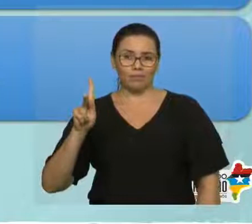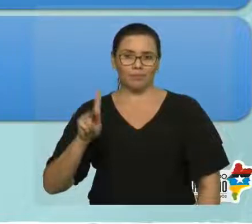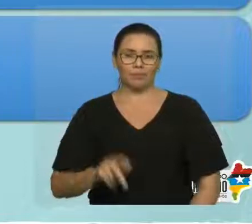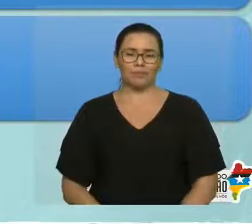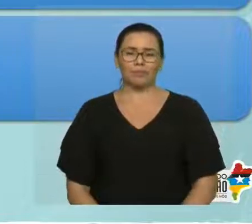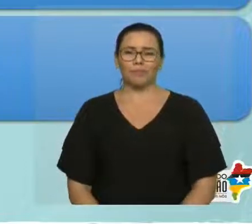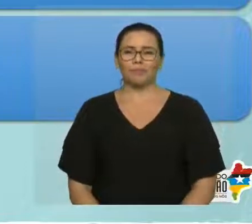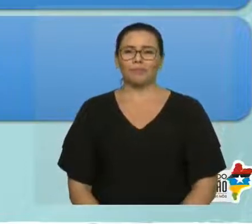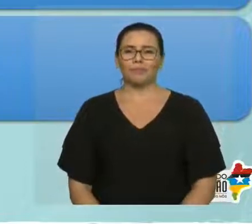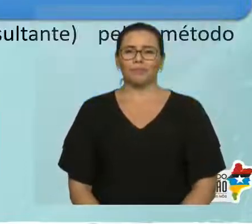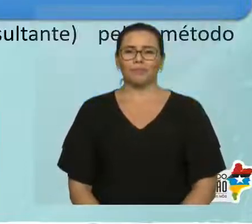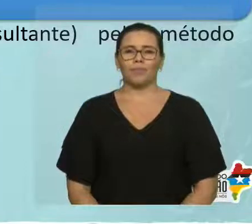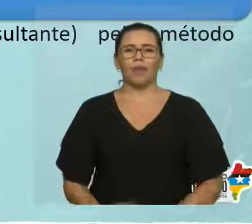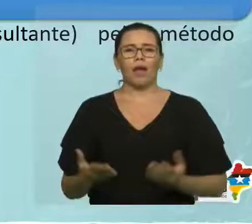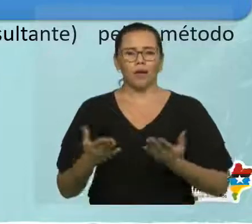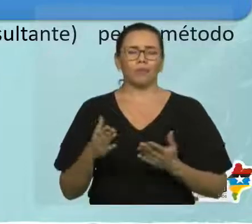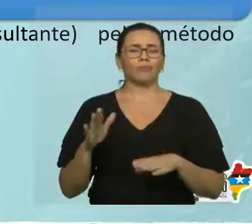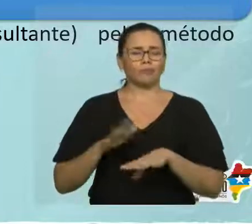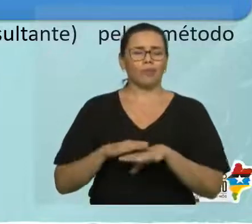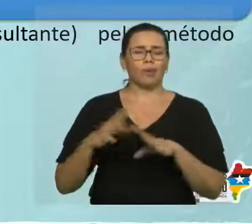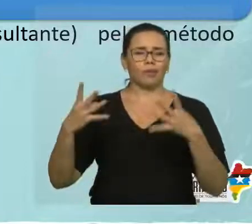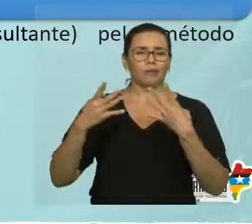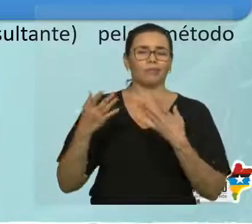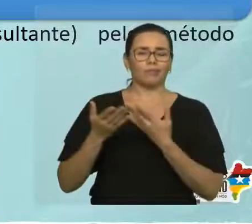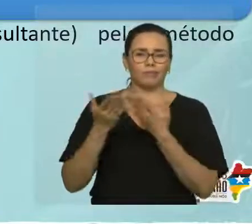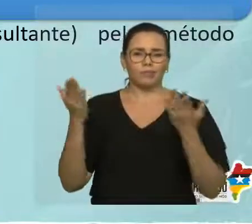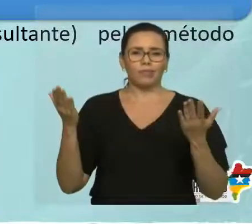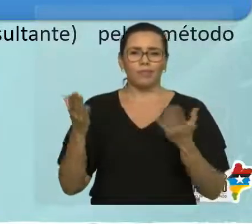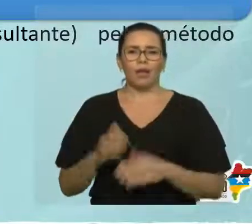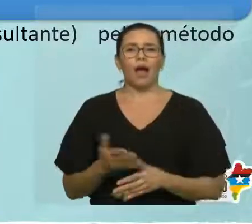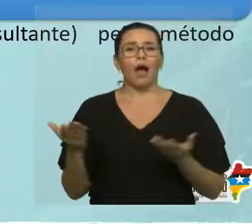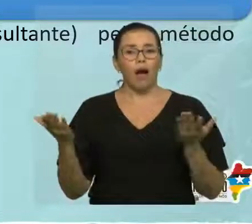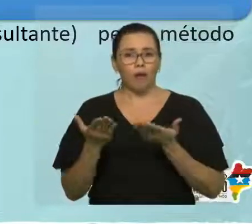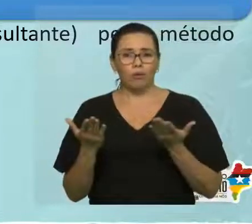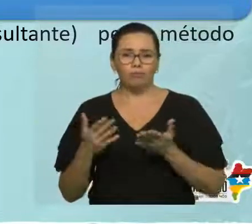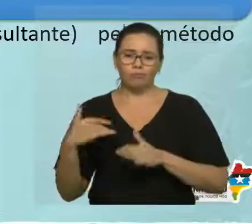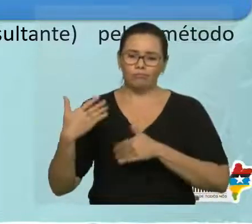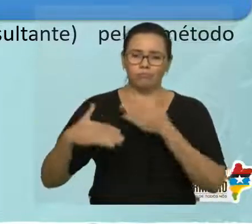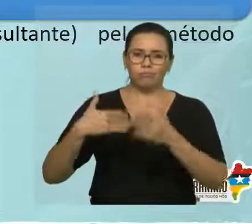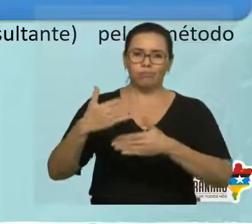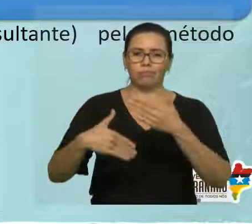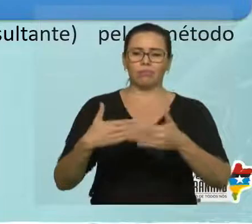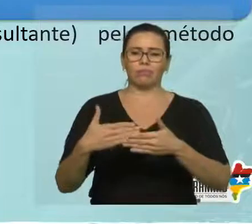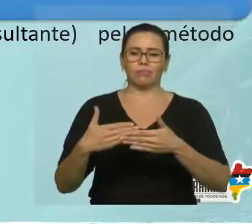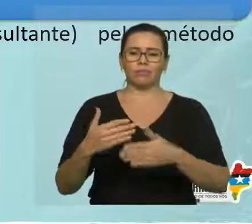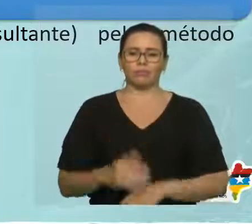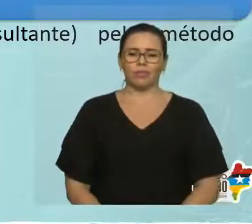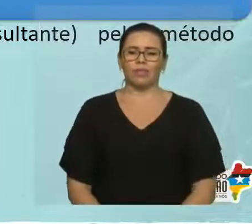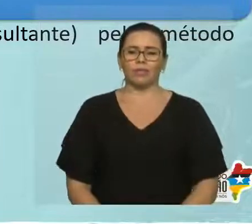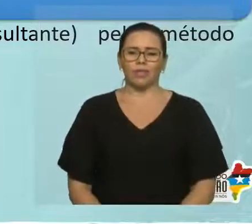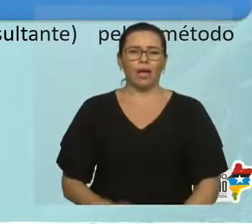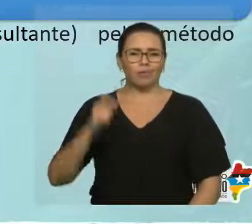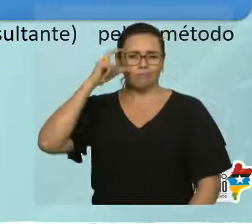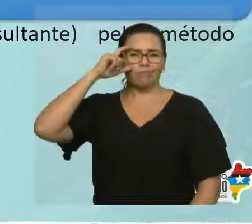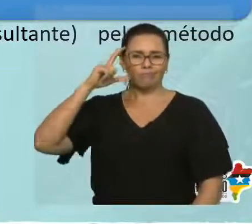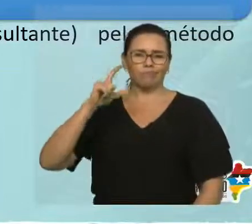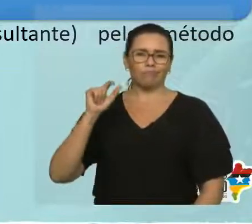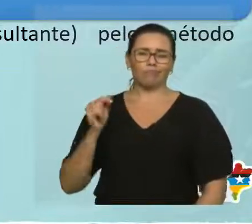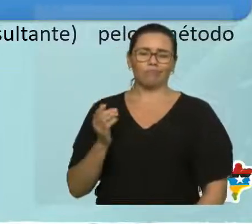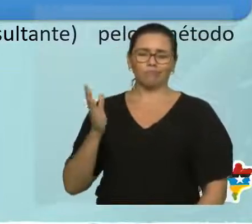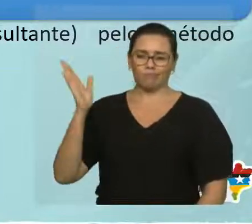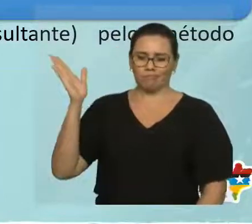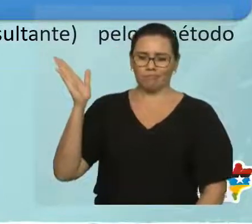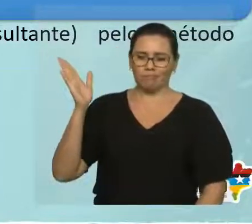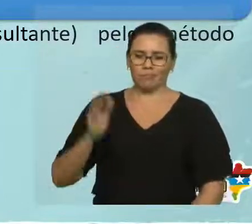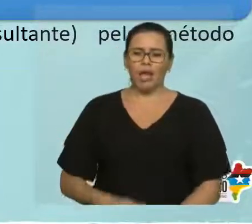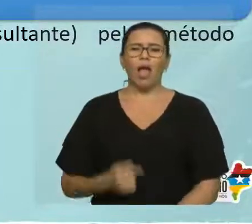Bem, aqui eu já falei dessa observação para você poder ter essa ideia, e a gente vai para a parte que nos interessa aqui. Bem, eu já